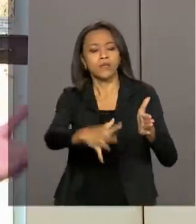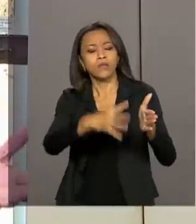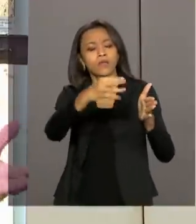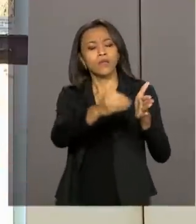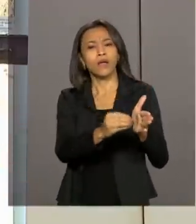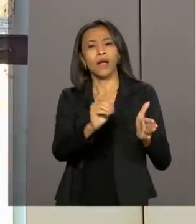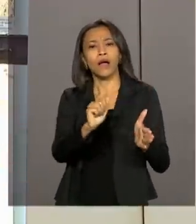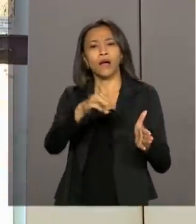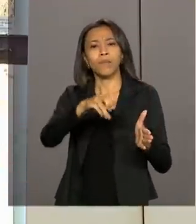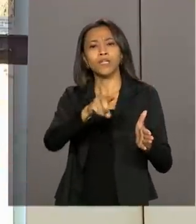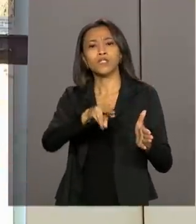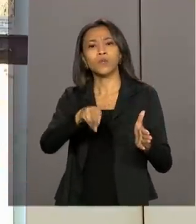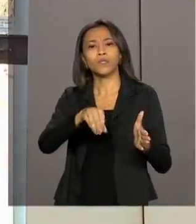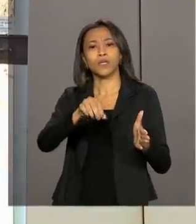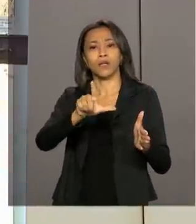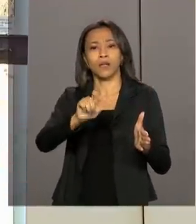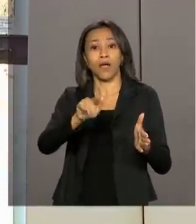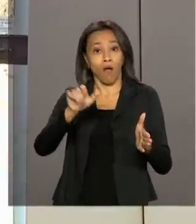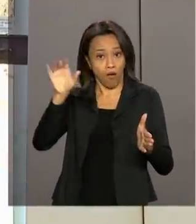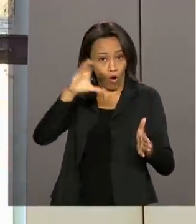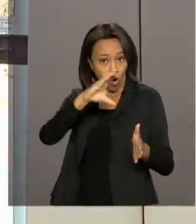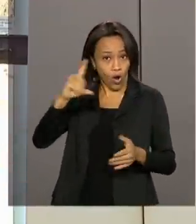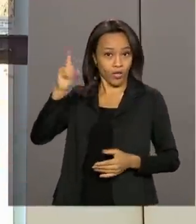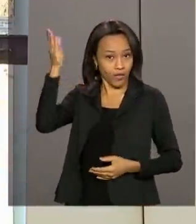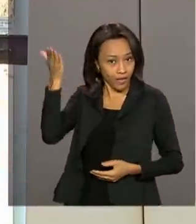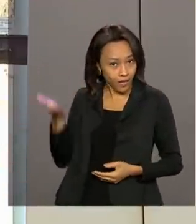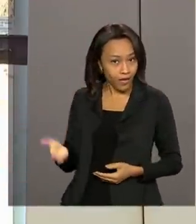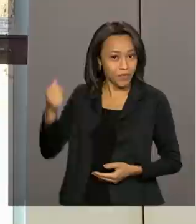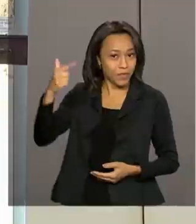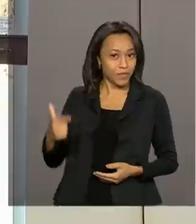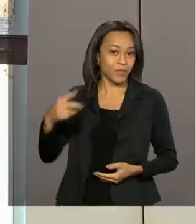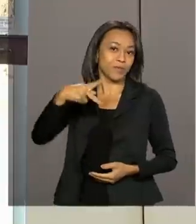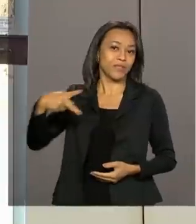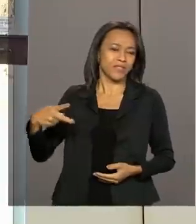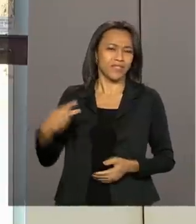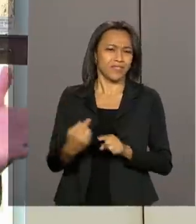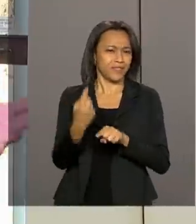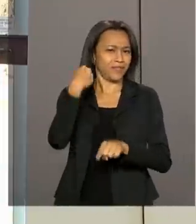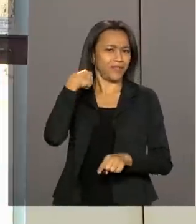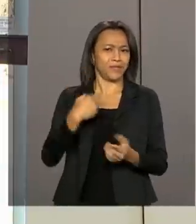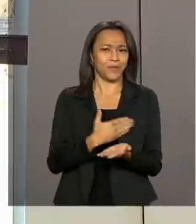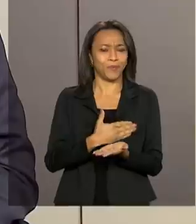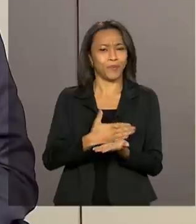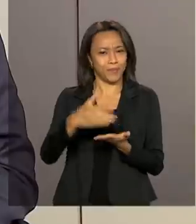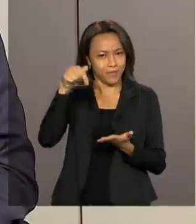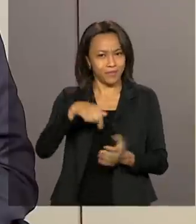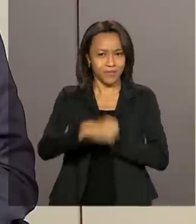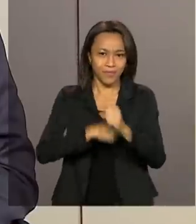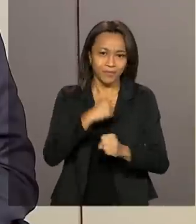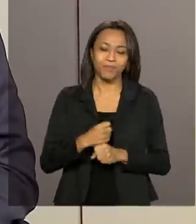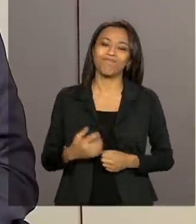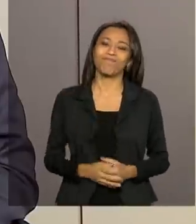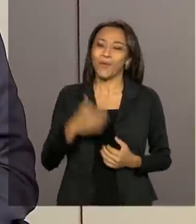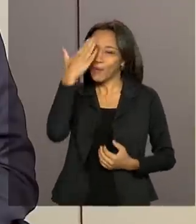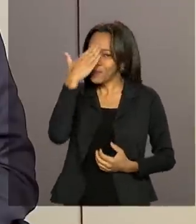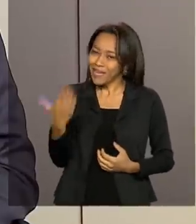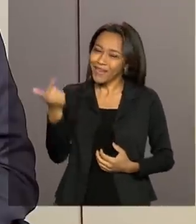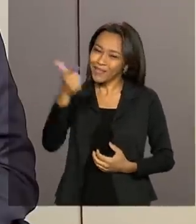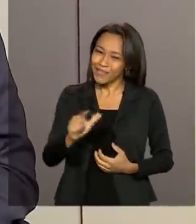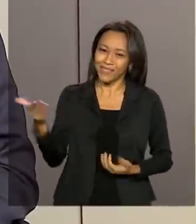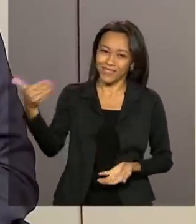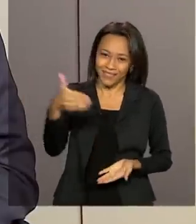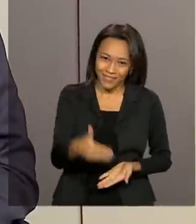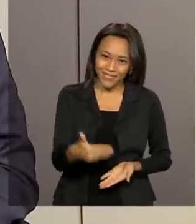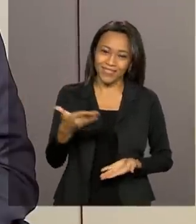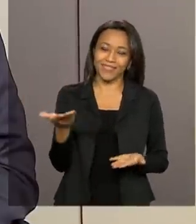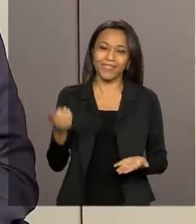sendo coordenado pelo vice-presidente da República desde o começo desse ano. Muito obrigado por estar aqui conosco mais uma vez.